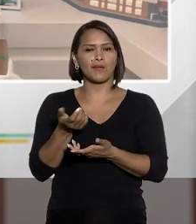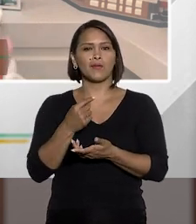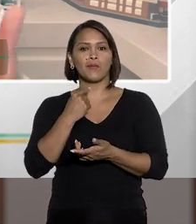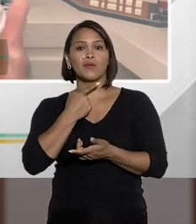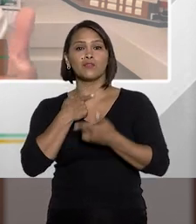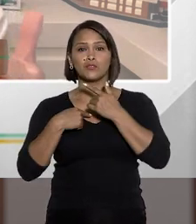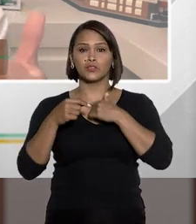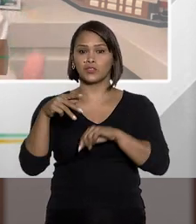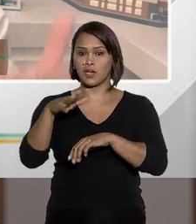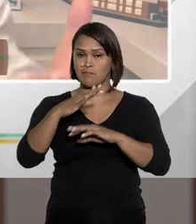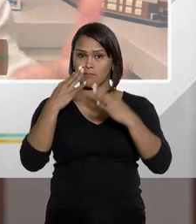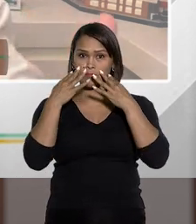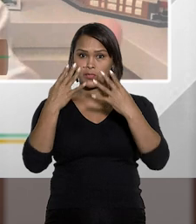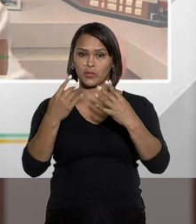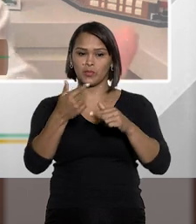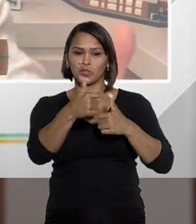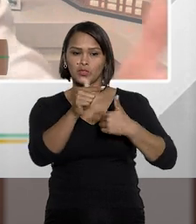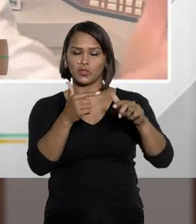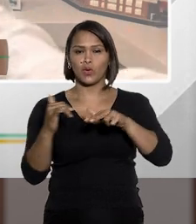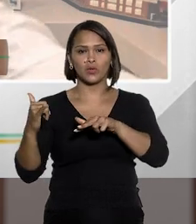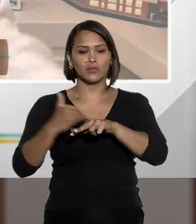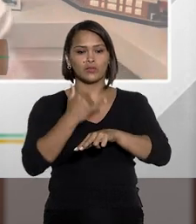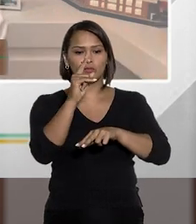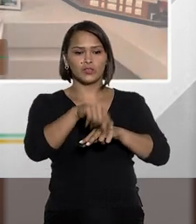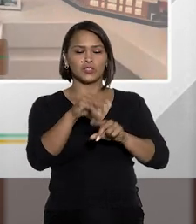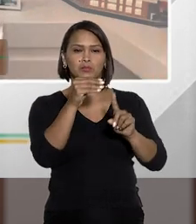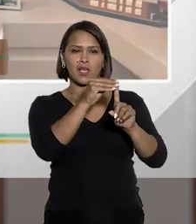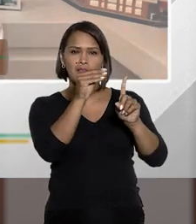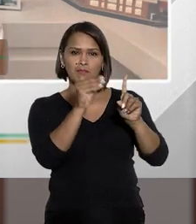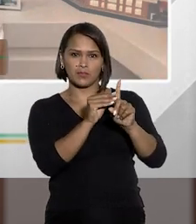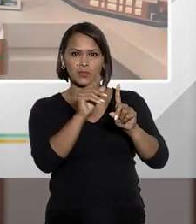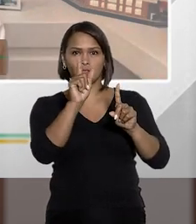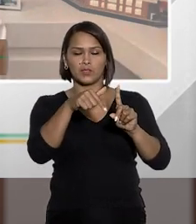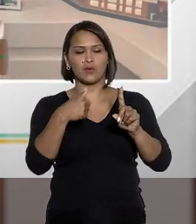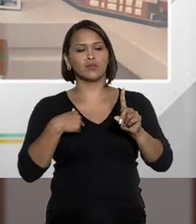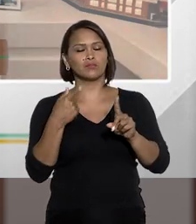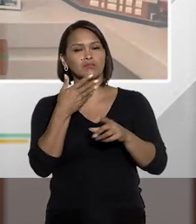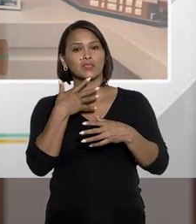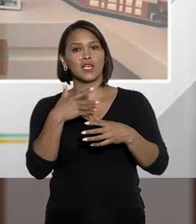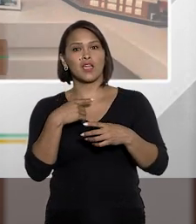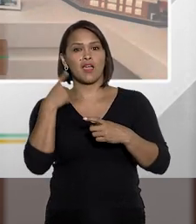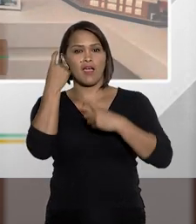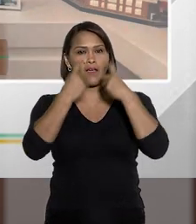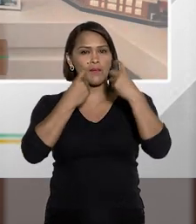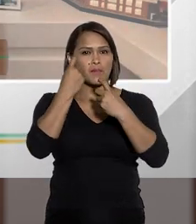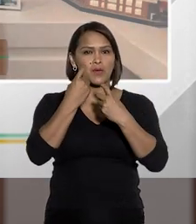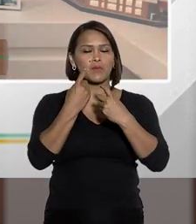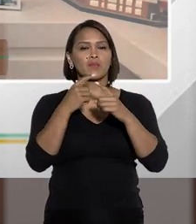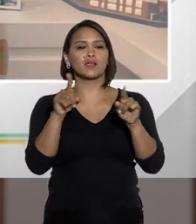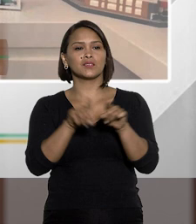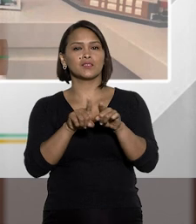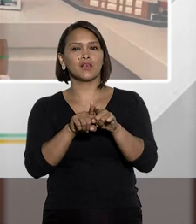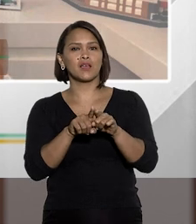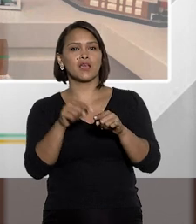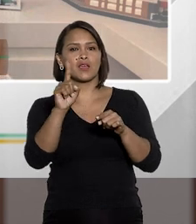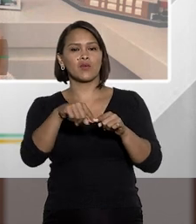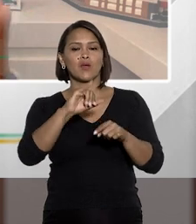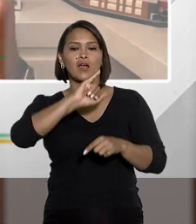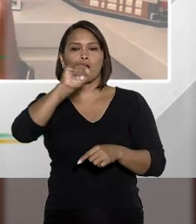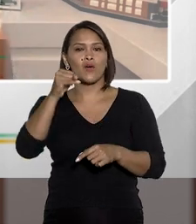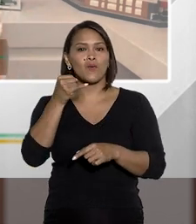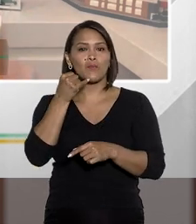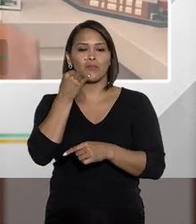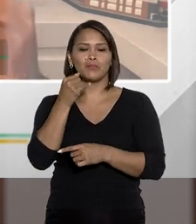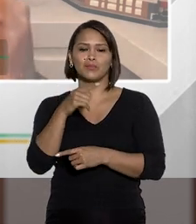ao interesse público na identificação de outras vítimas daquele estuprador. O que nos causa indignação é quando você